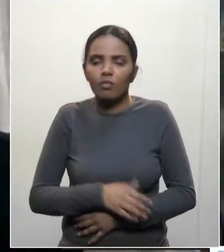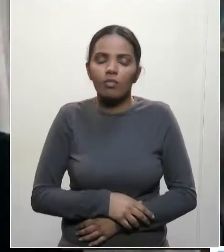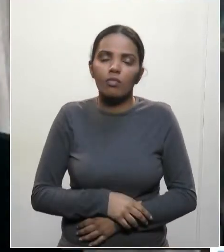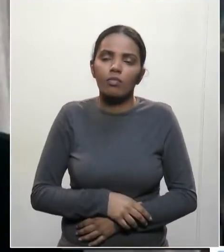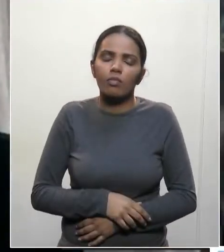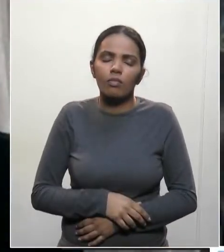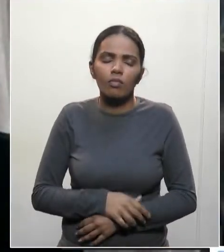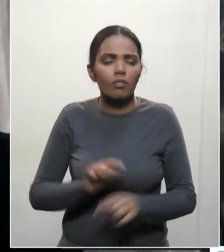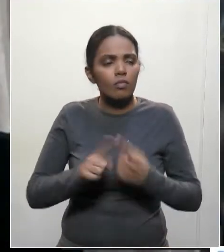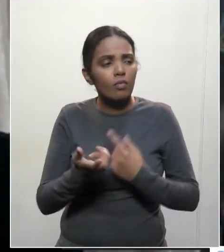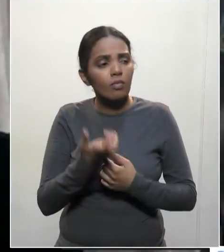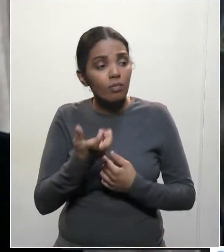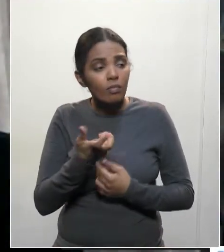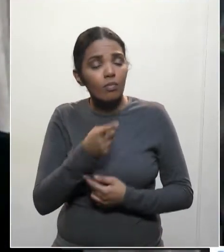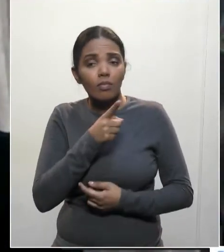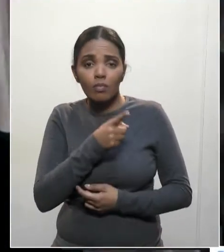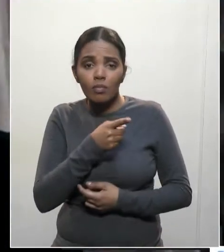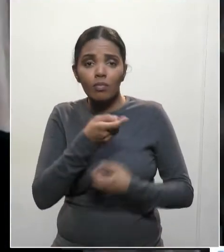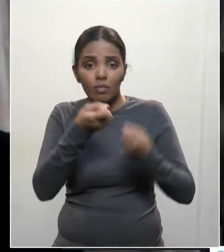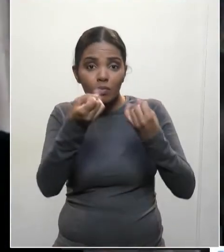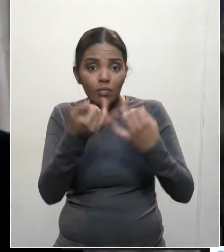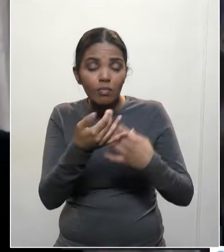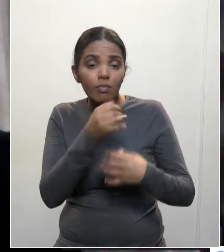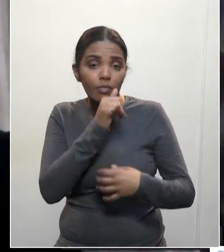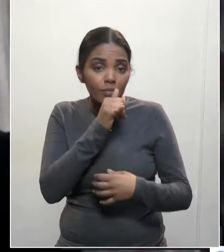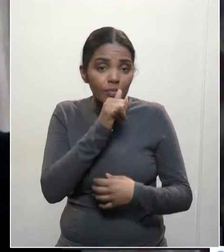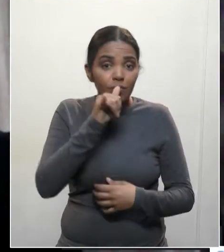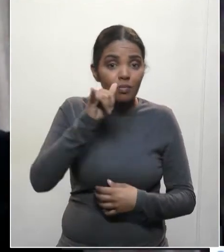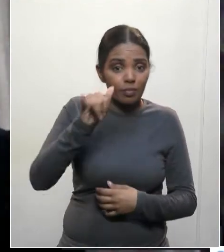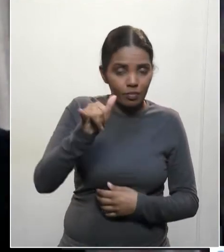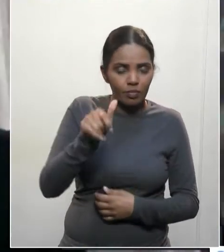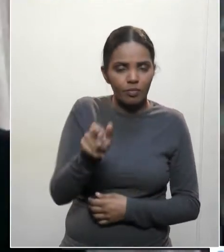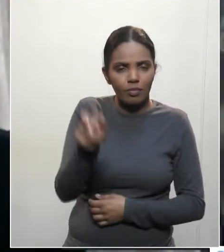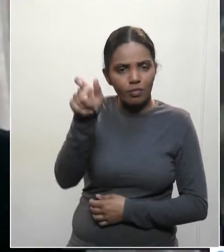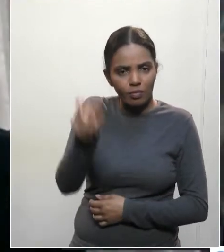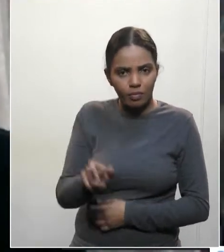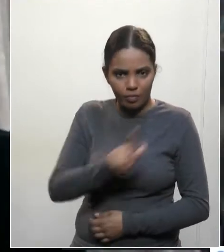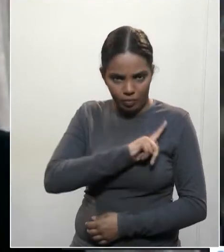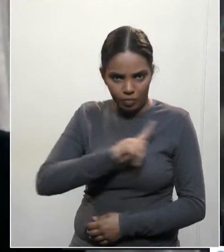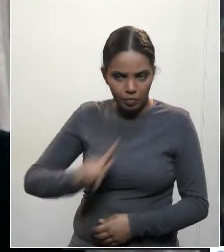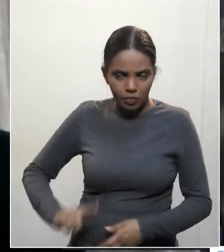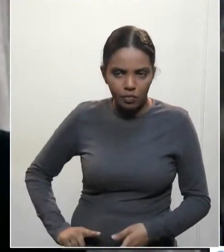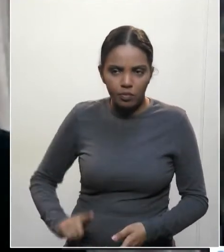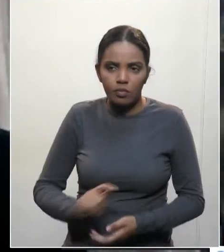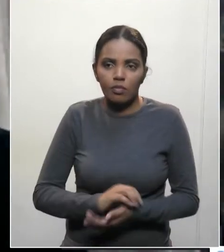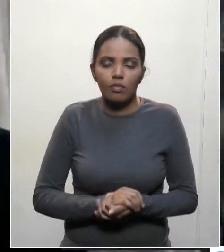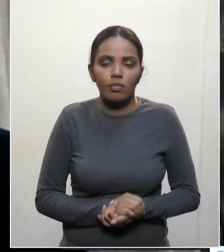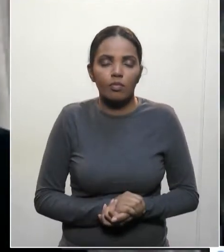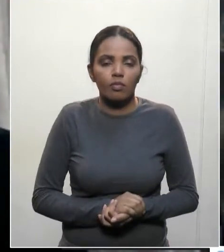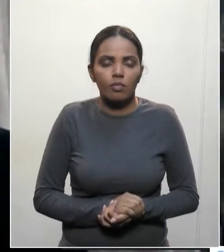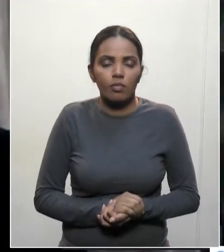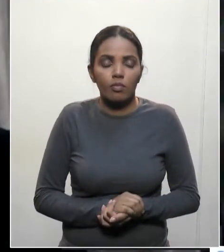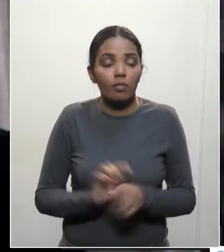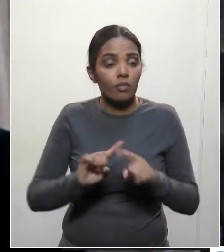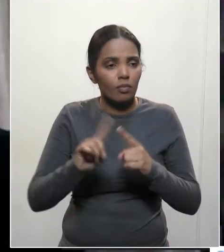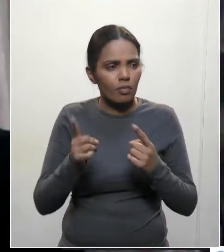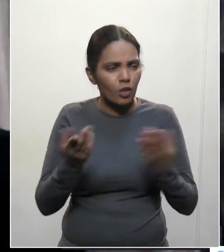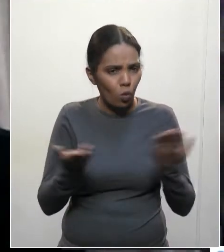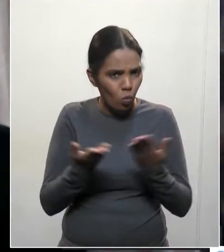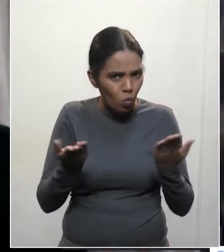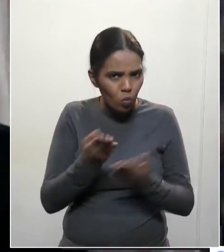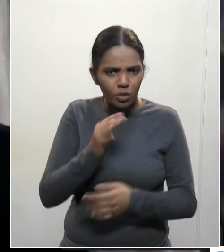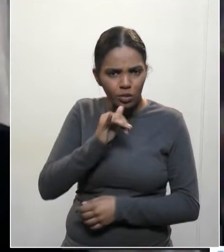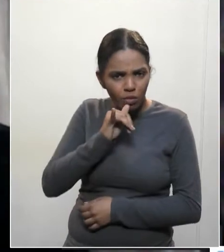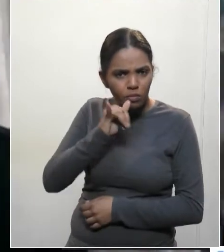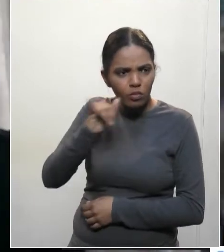expressasse um recado, mandasse um recado para o governador, mas esse hoje é um recado de